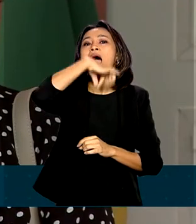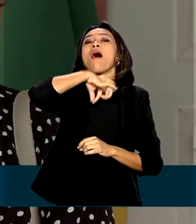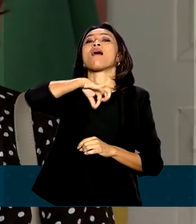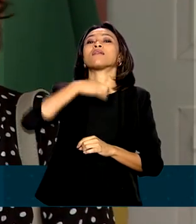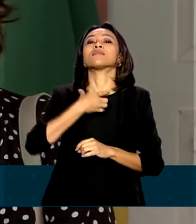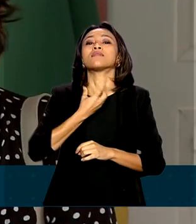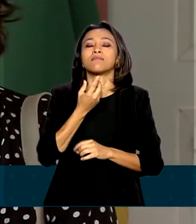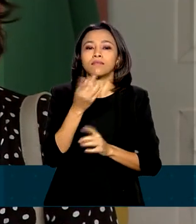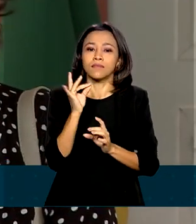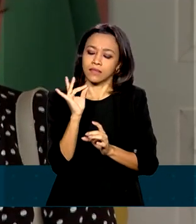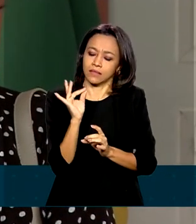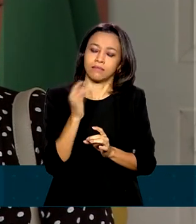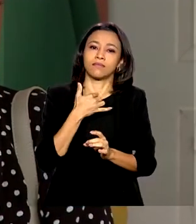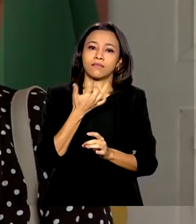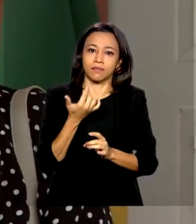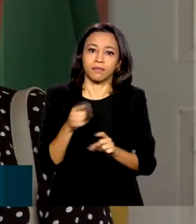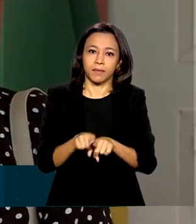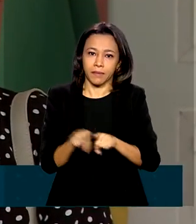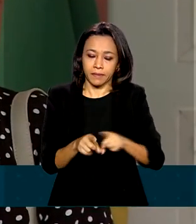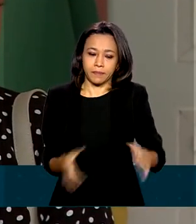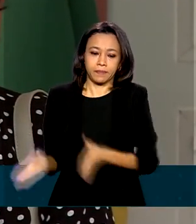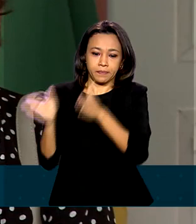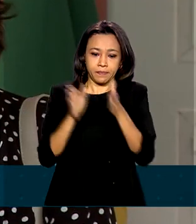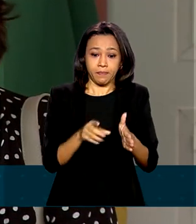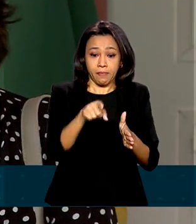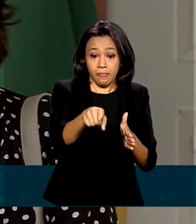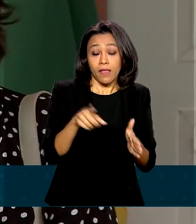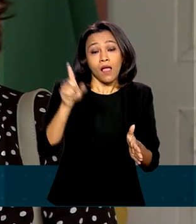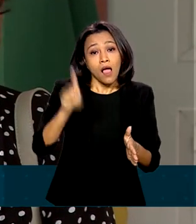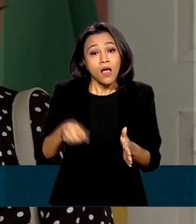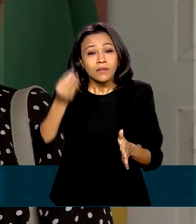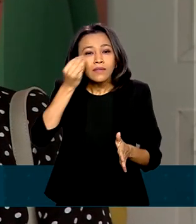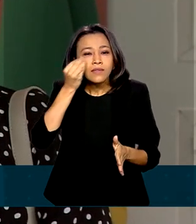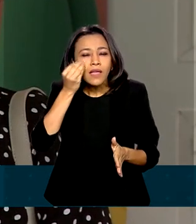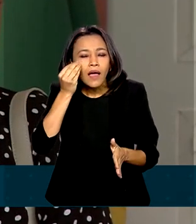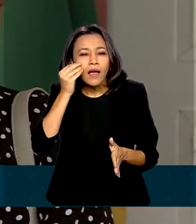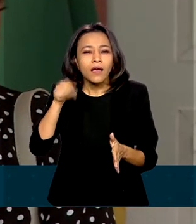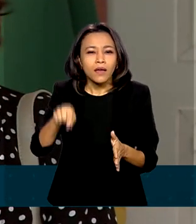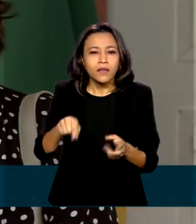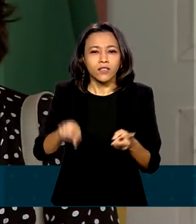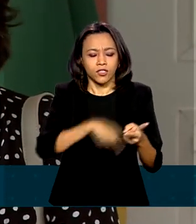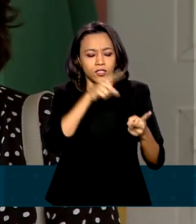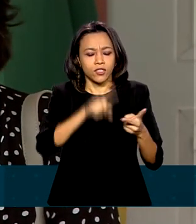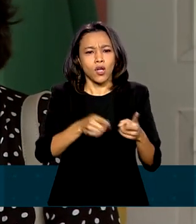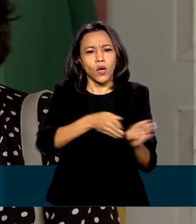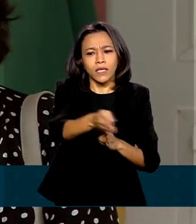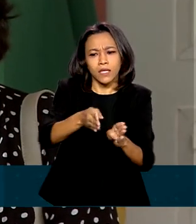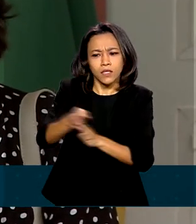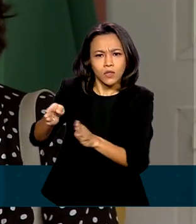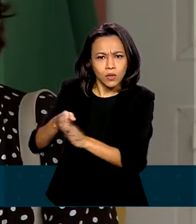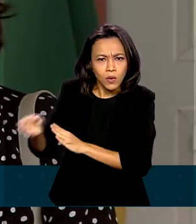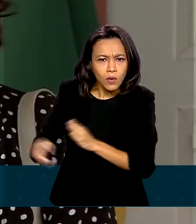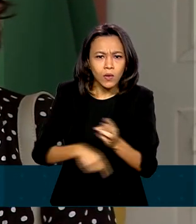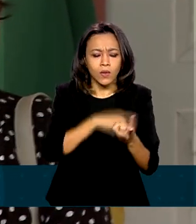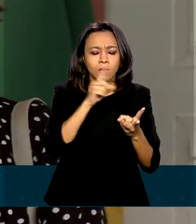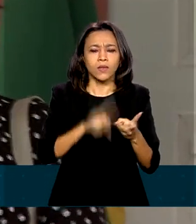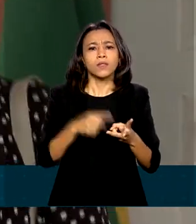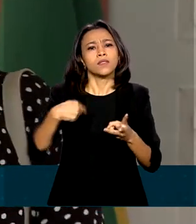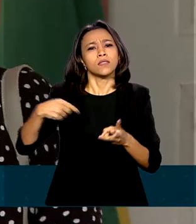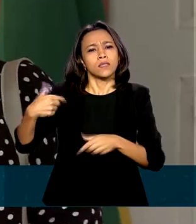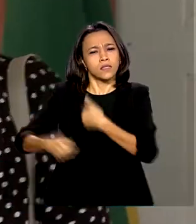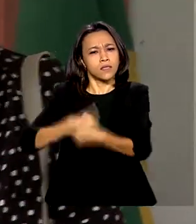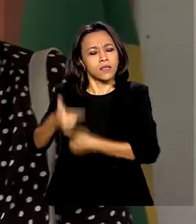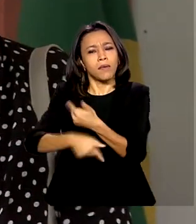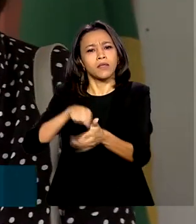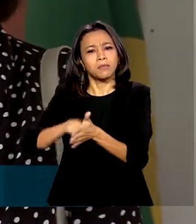Ações que vão desde os testes moleculares, as ações educacionais, ações de pesquisa que